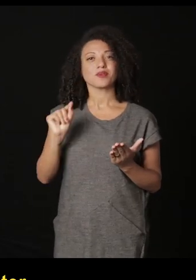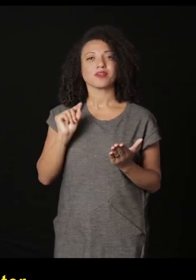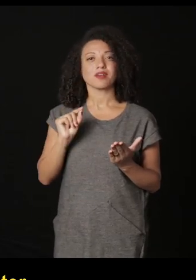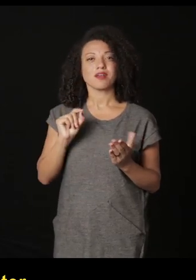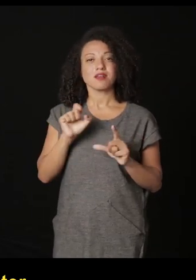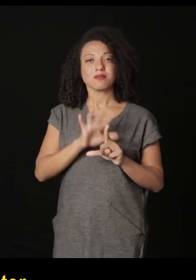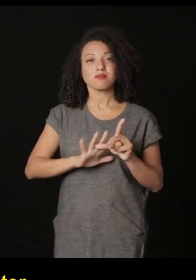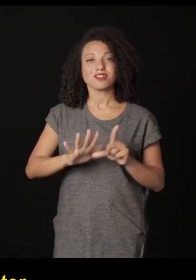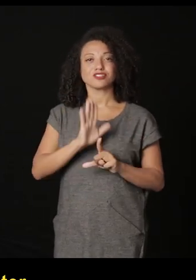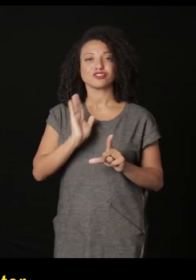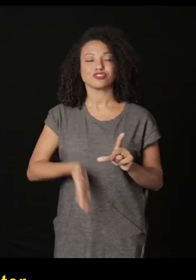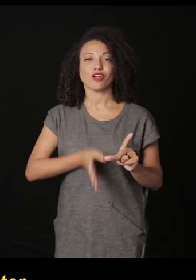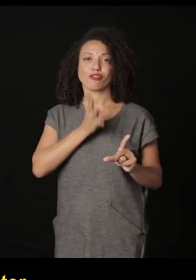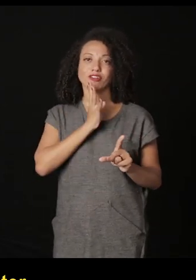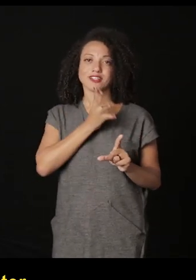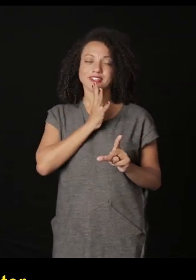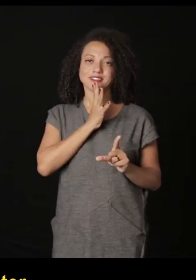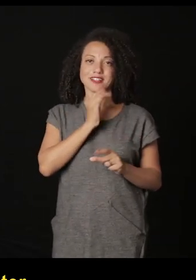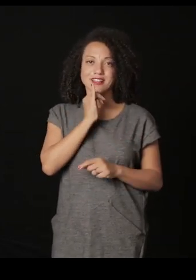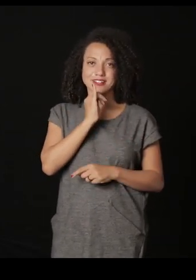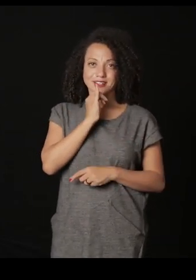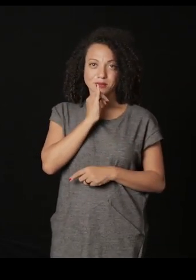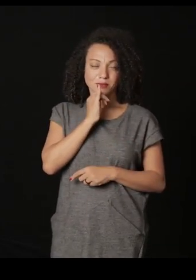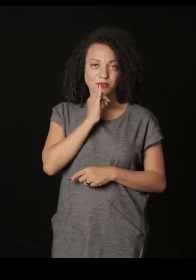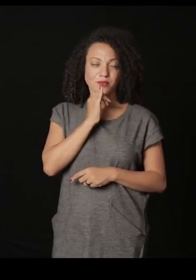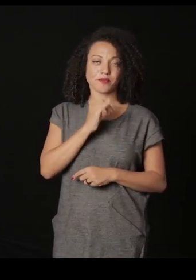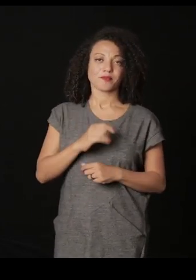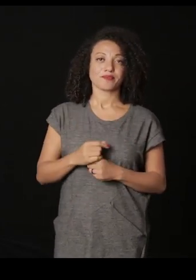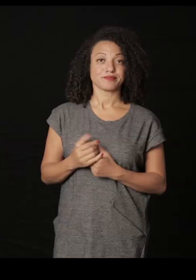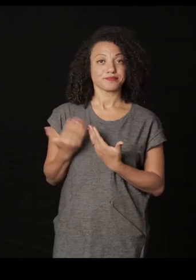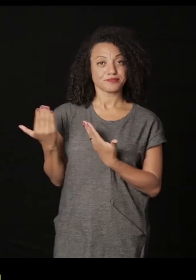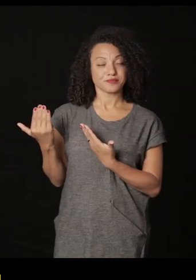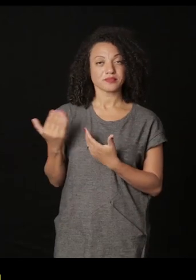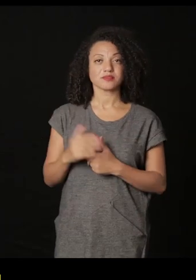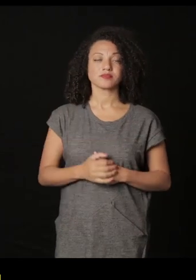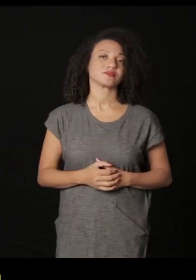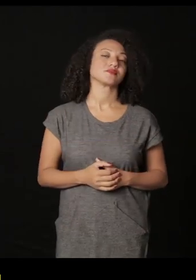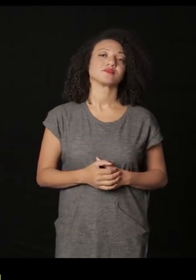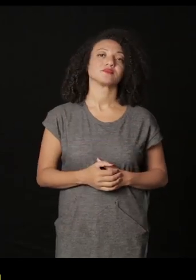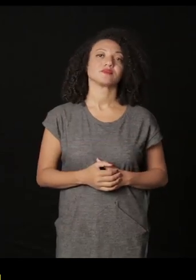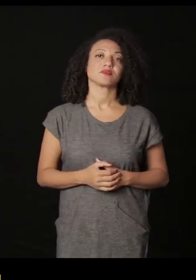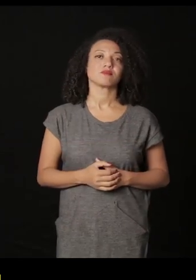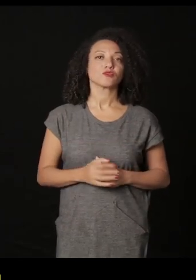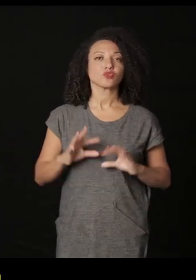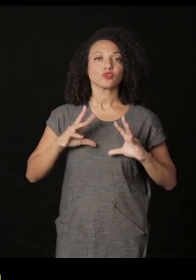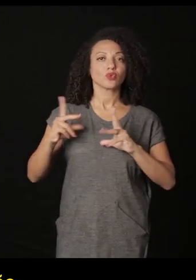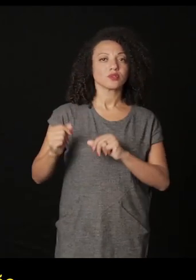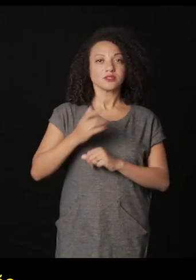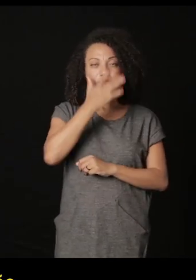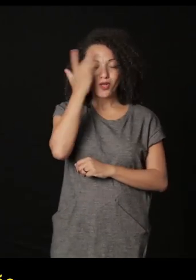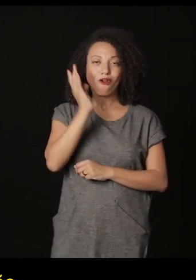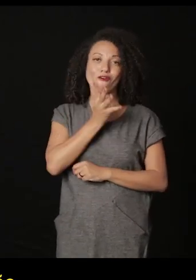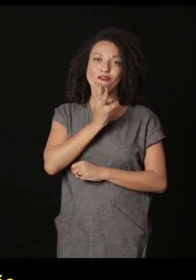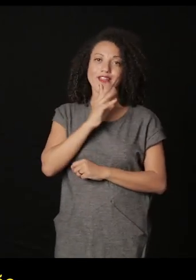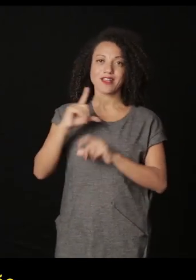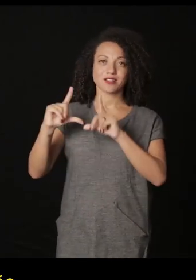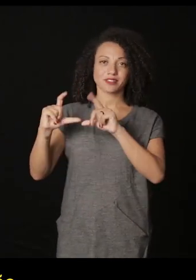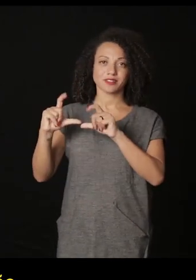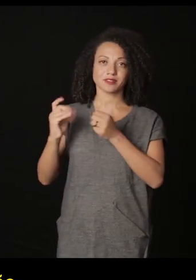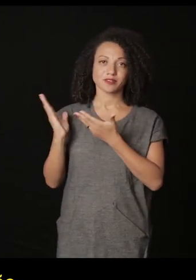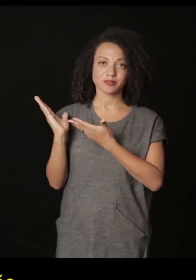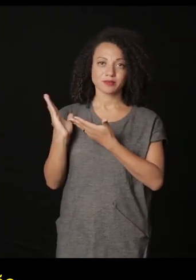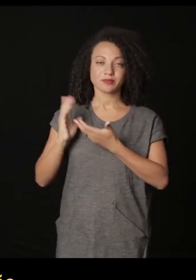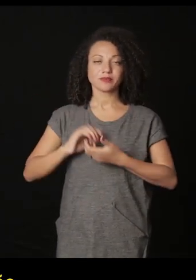diretamente a imagens que vocês conhecem como esse caso aqui eu acho que é impossível acho que não é uma pessoa que não